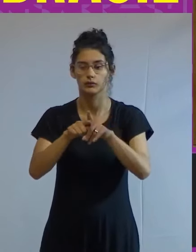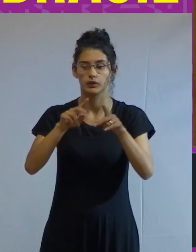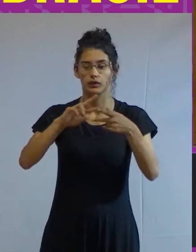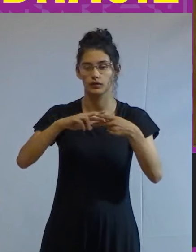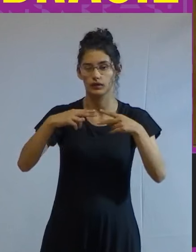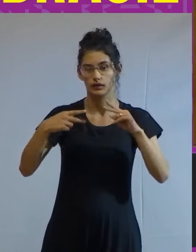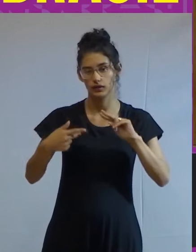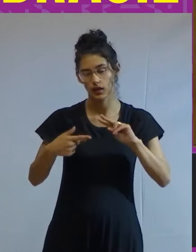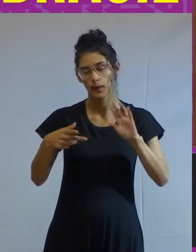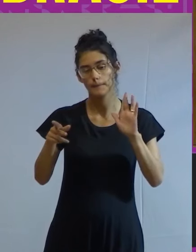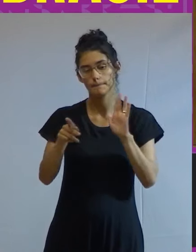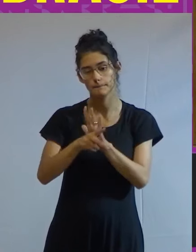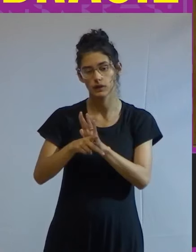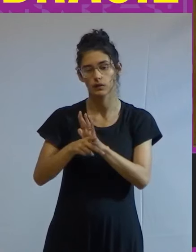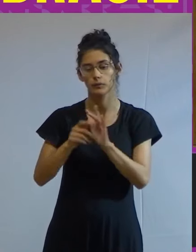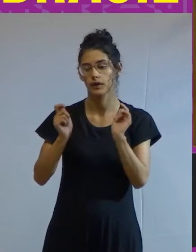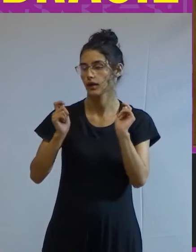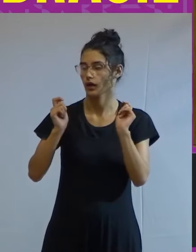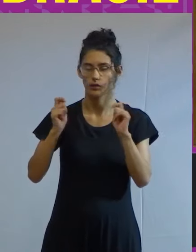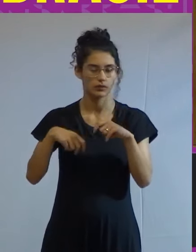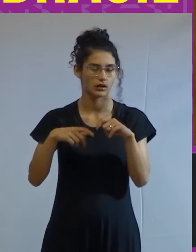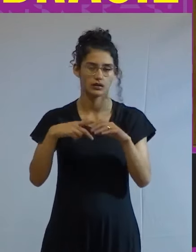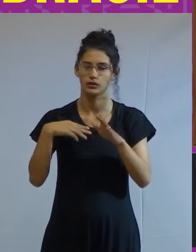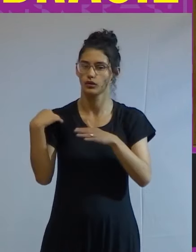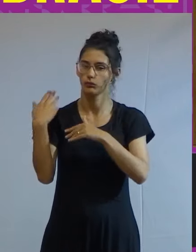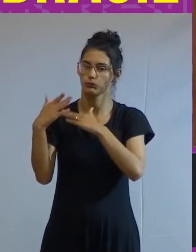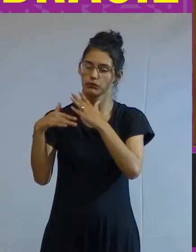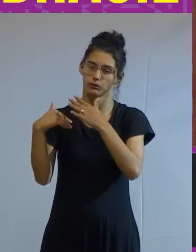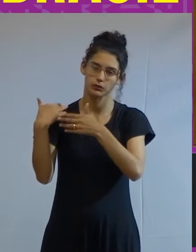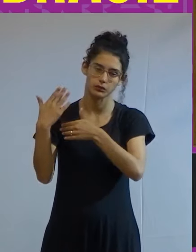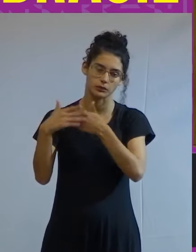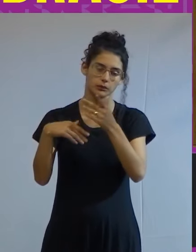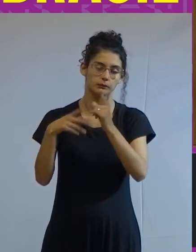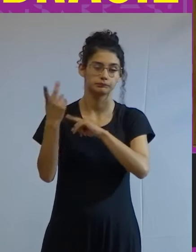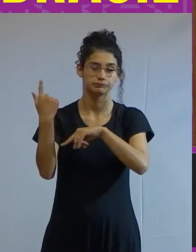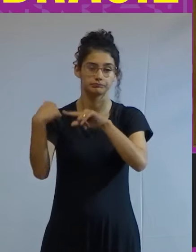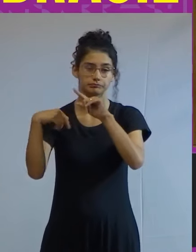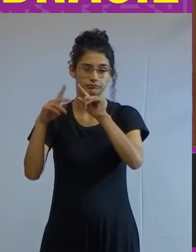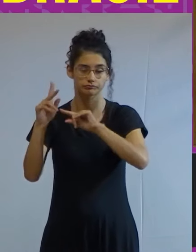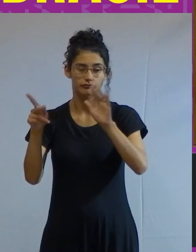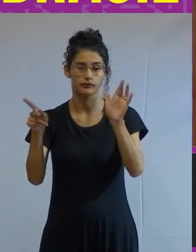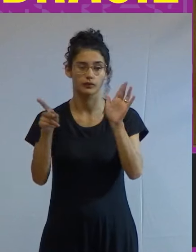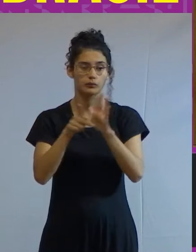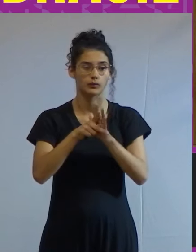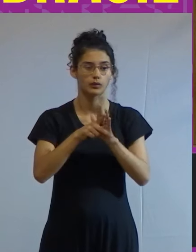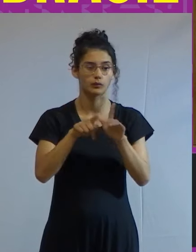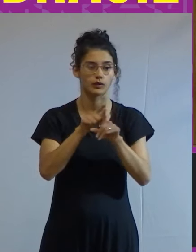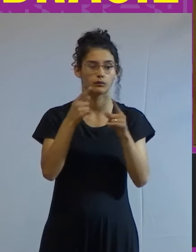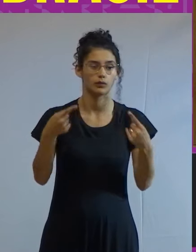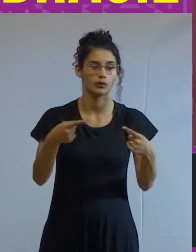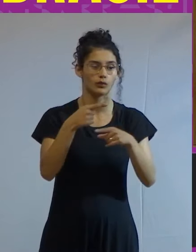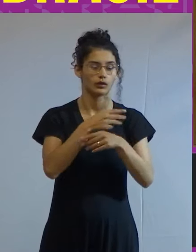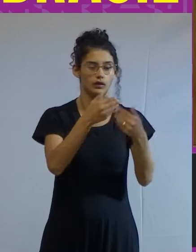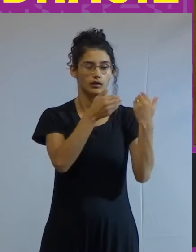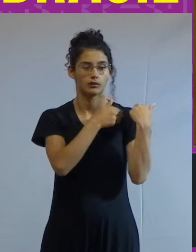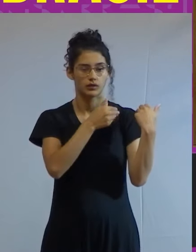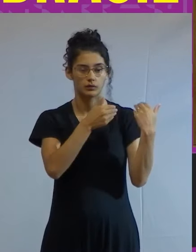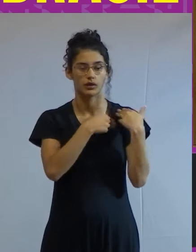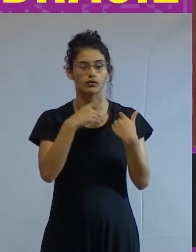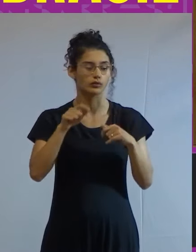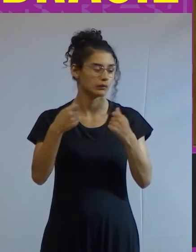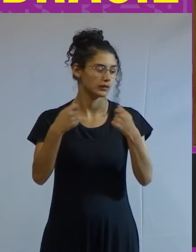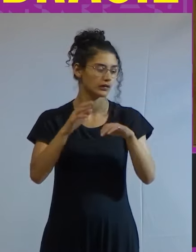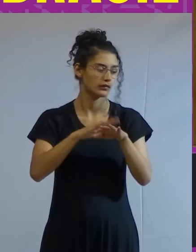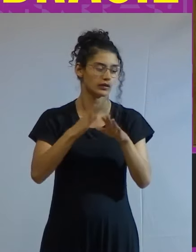uma sorte de incapacidade constitutiva para desempenhar seu clássico e contraditório papel não é